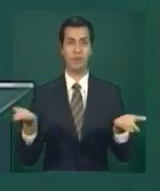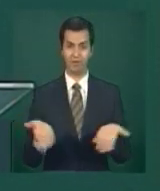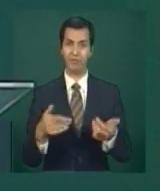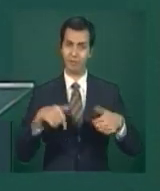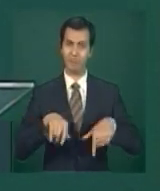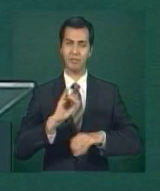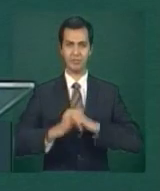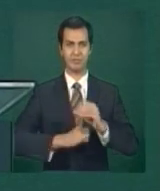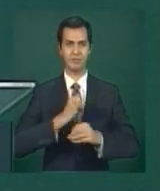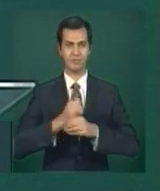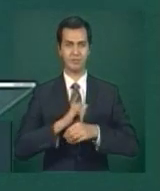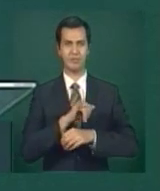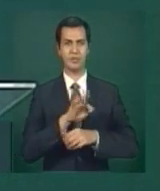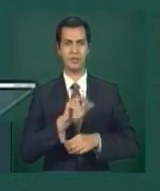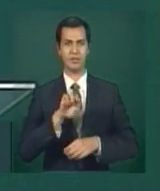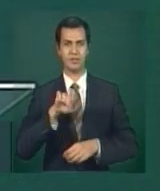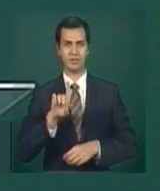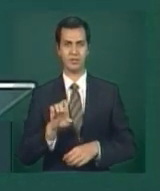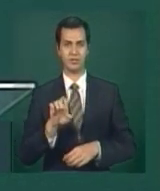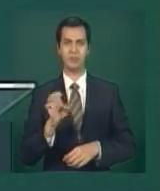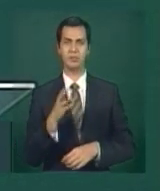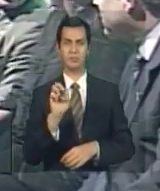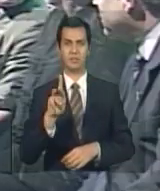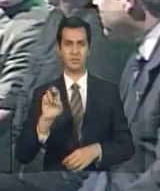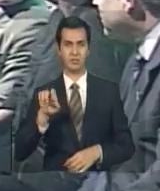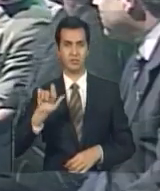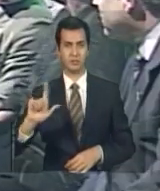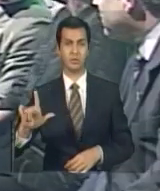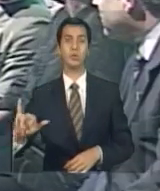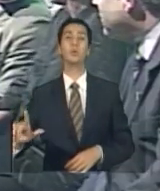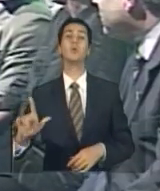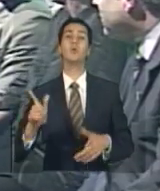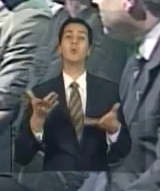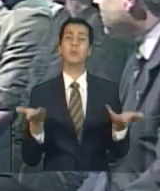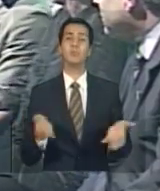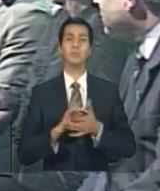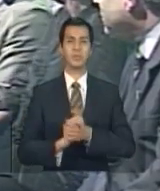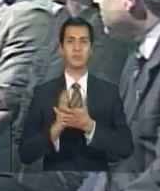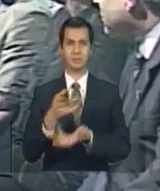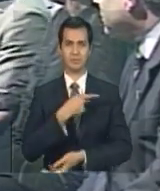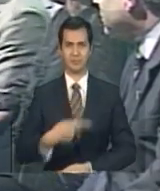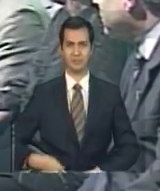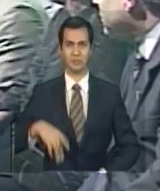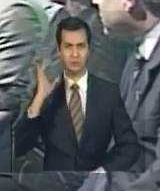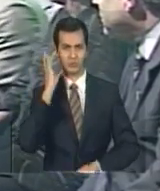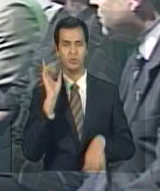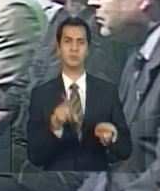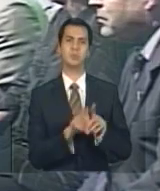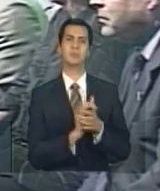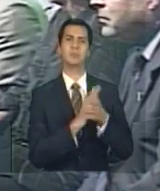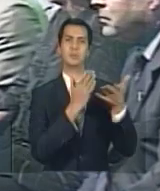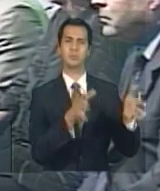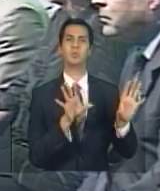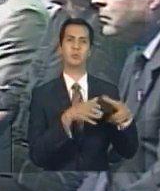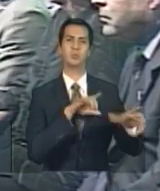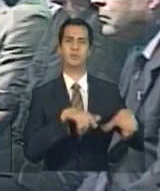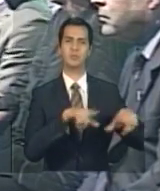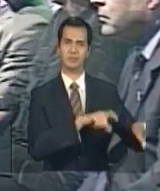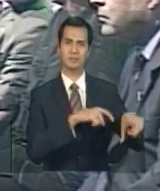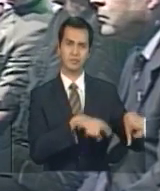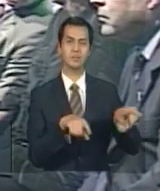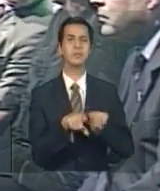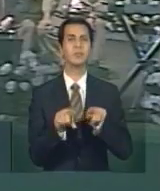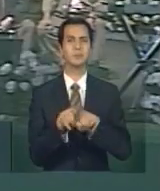representa. Presidenta Dilma, está de parabéns à agricultura familiar, está de parabéns aos parceiros do governo federal